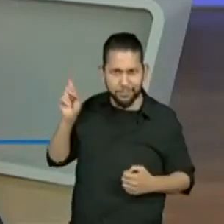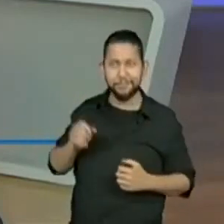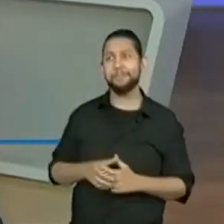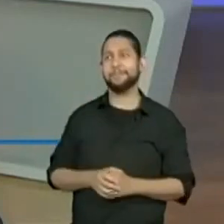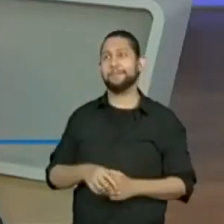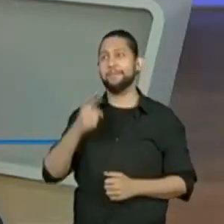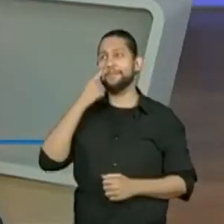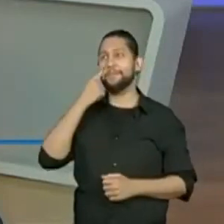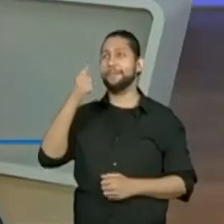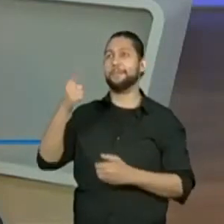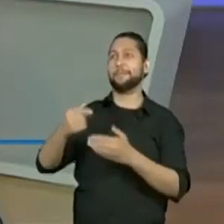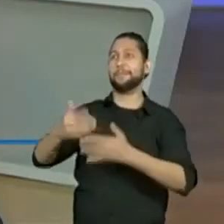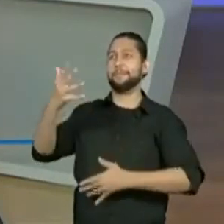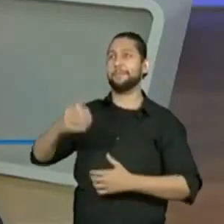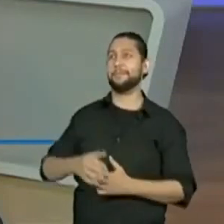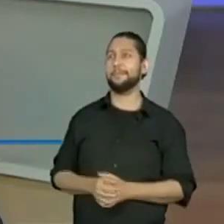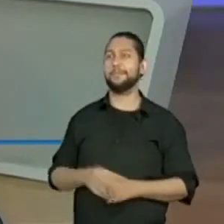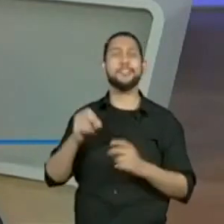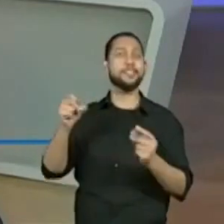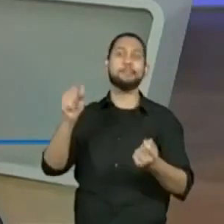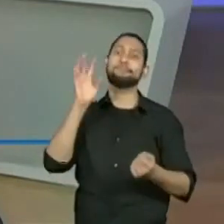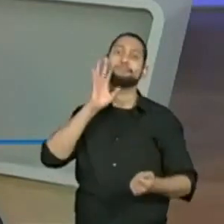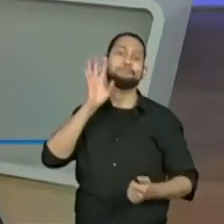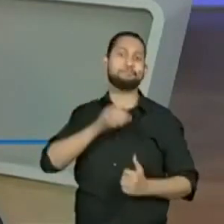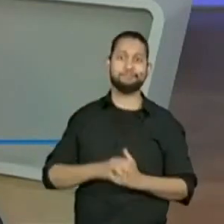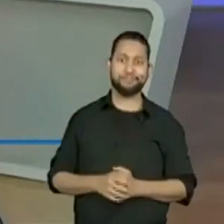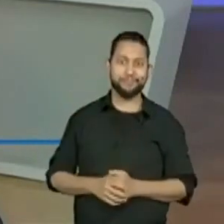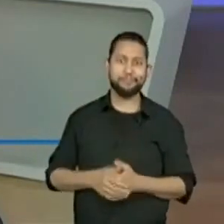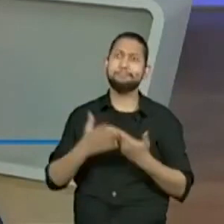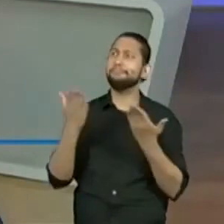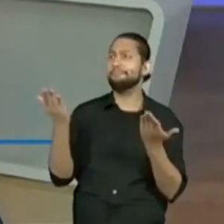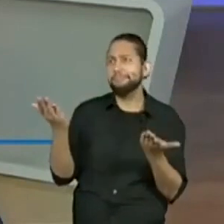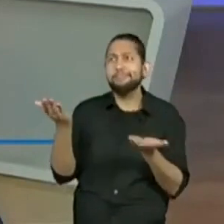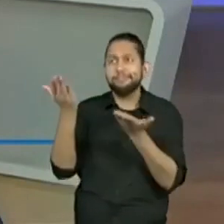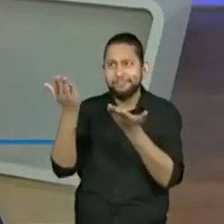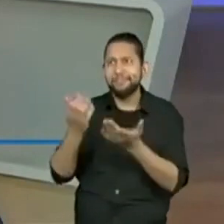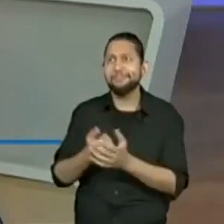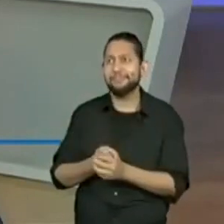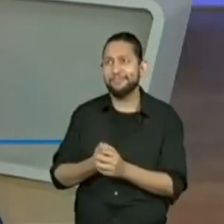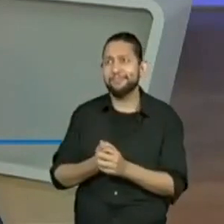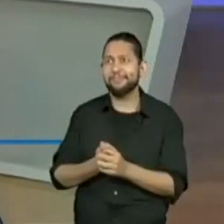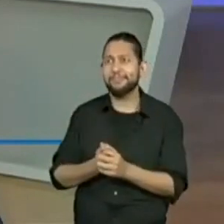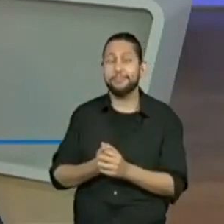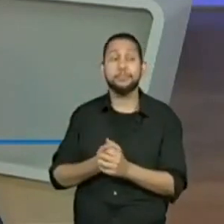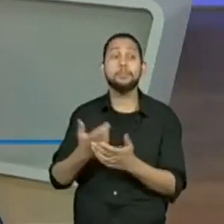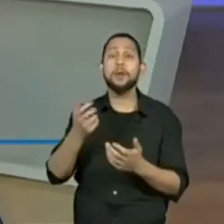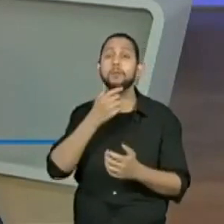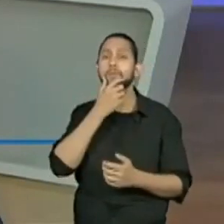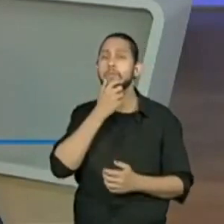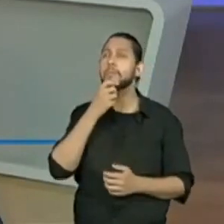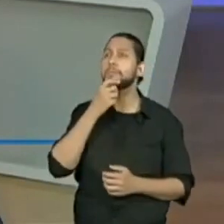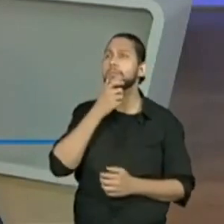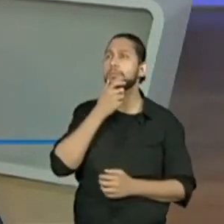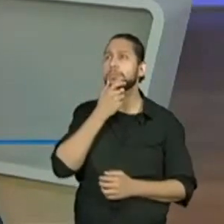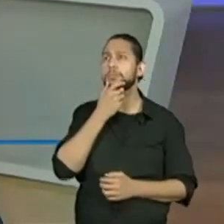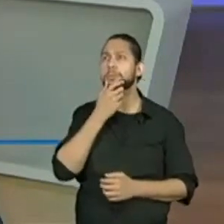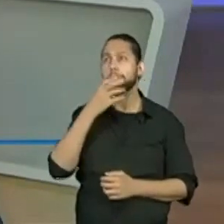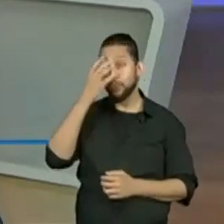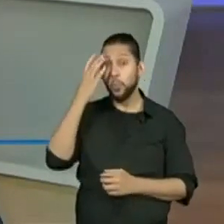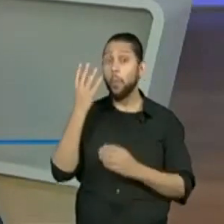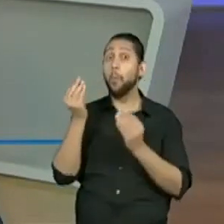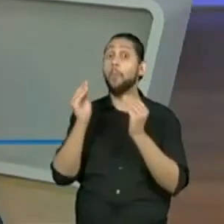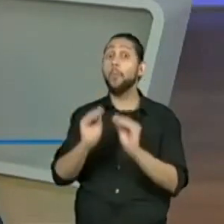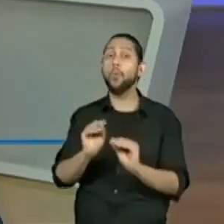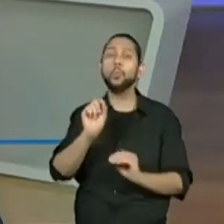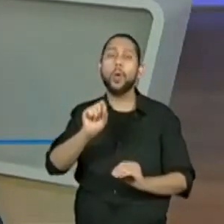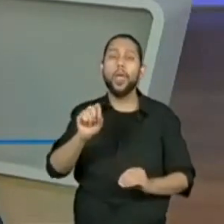ó, quero ver, já tem, muito legal, tem professora falando, quinto ano C, perdi a escola. Ó, já colocando, tem gente que colocou aqui, ó,